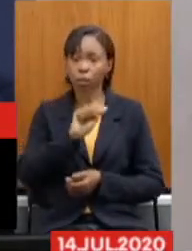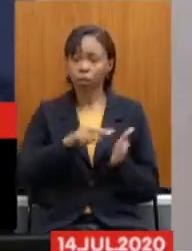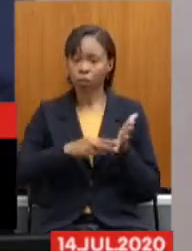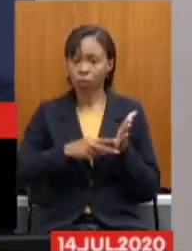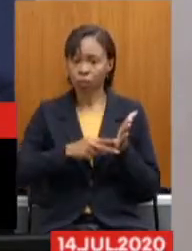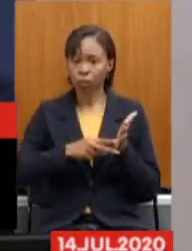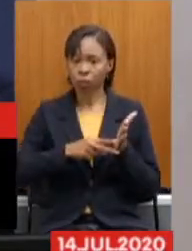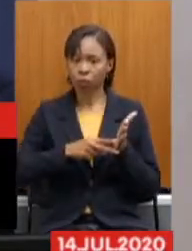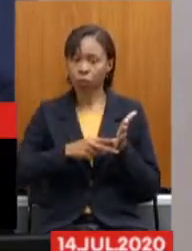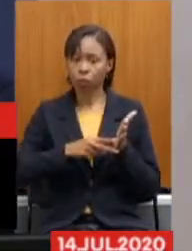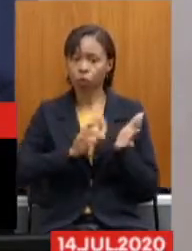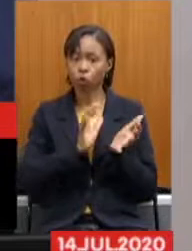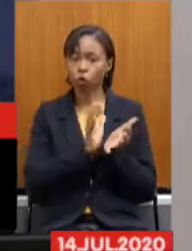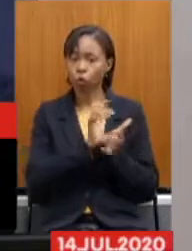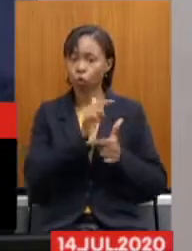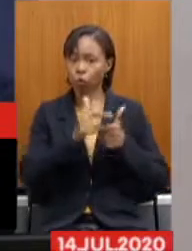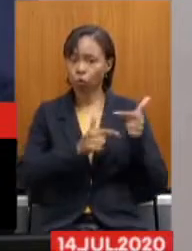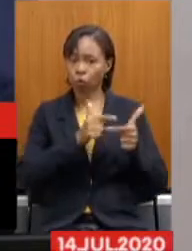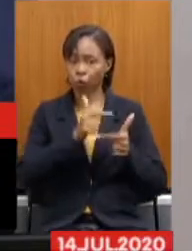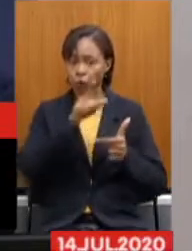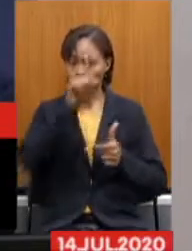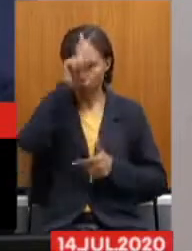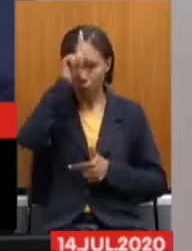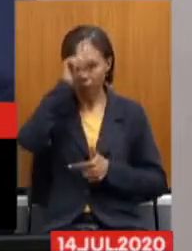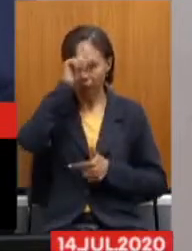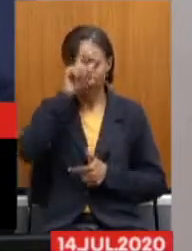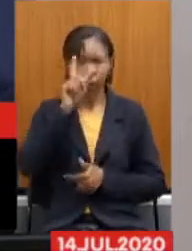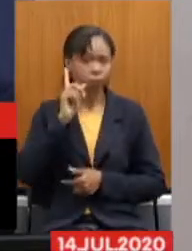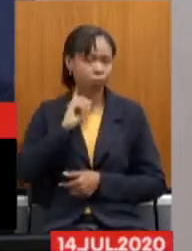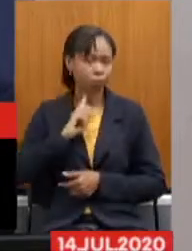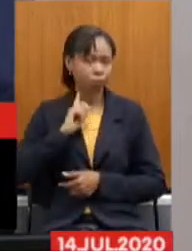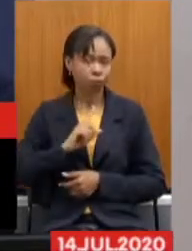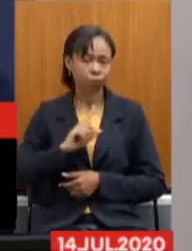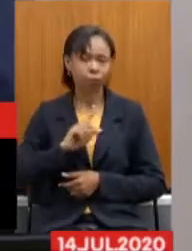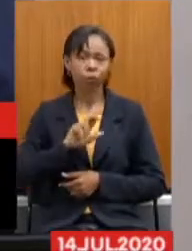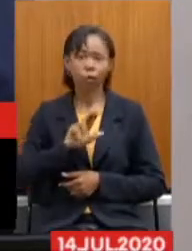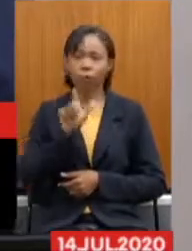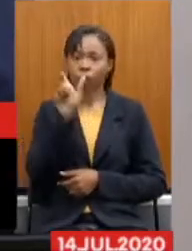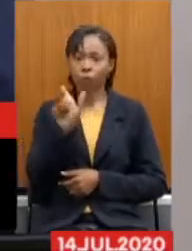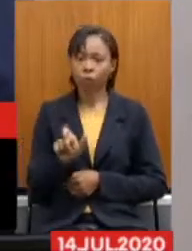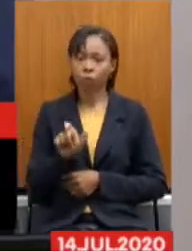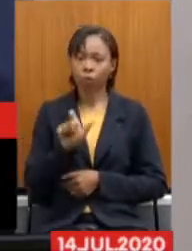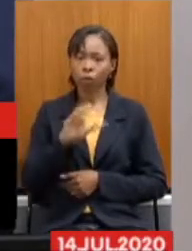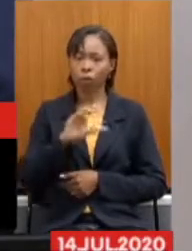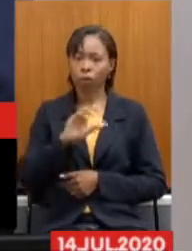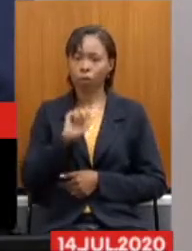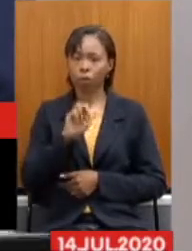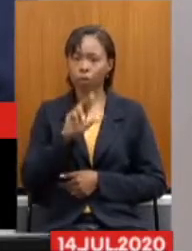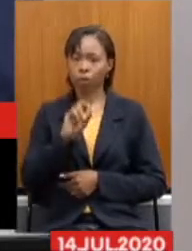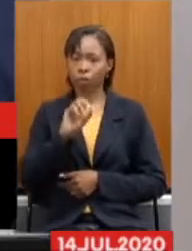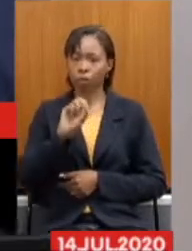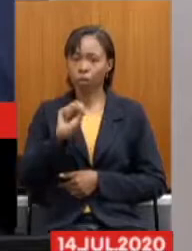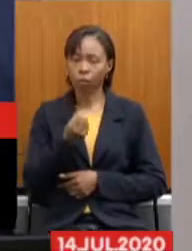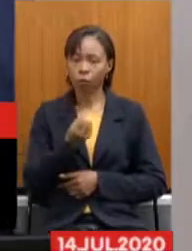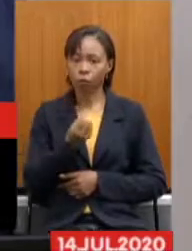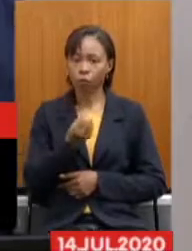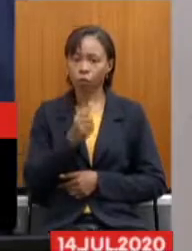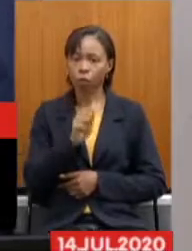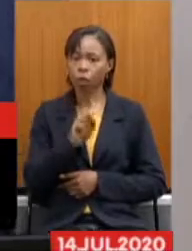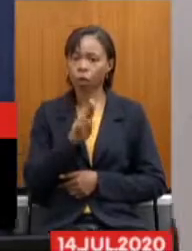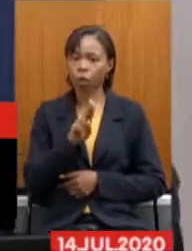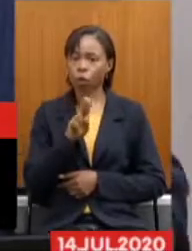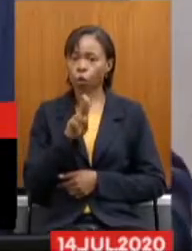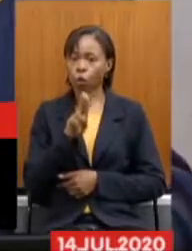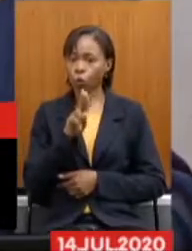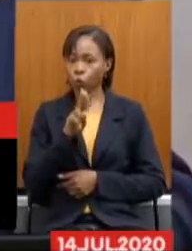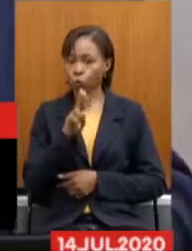Hospitais de Minas Gerais, Carlos Augusto Martins, 15 minutos, se o senhor quiser